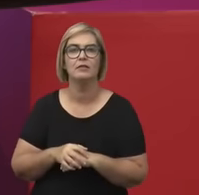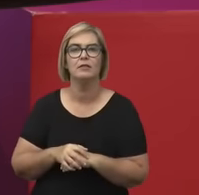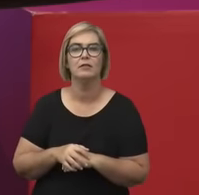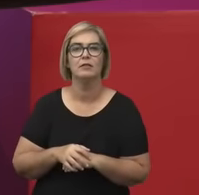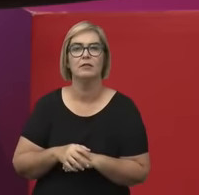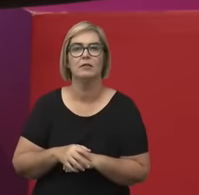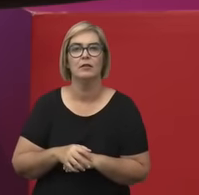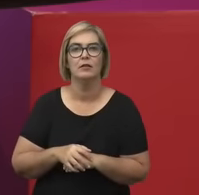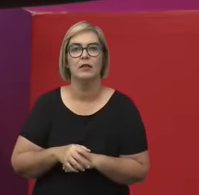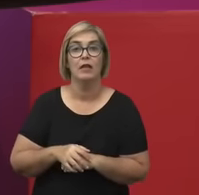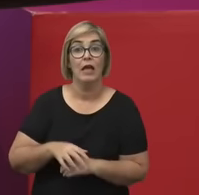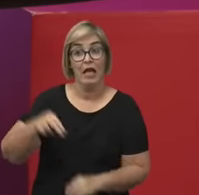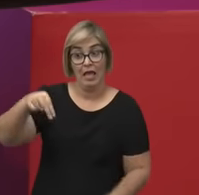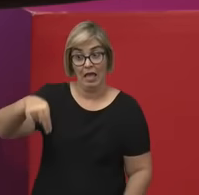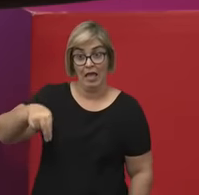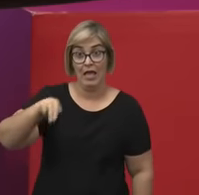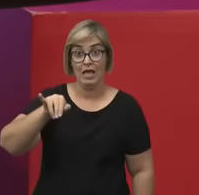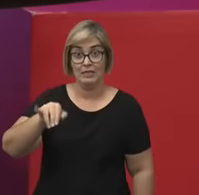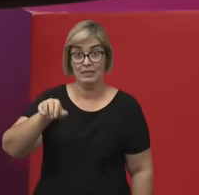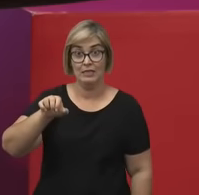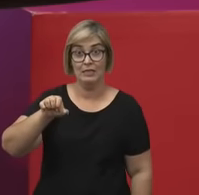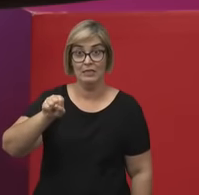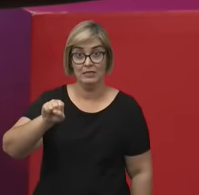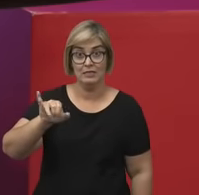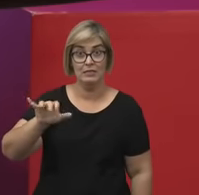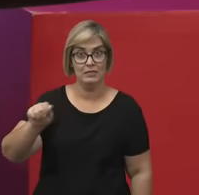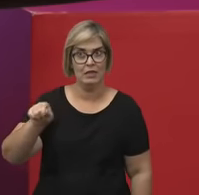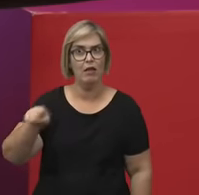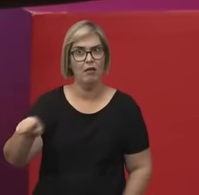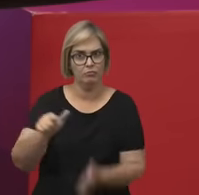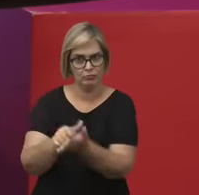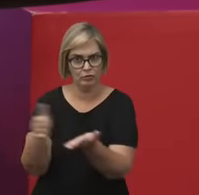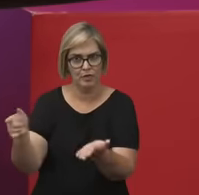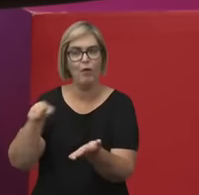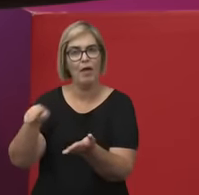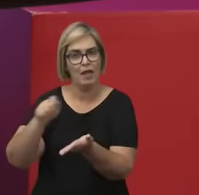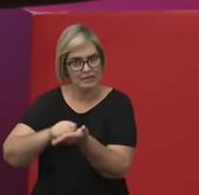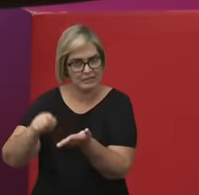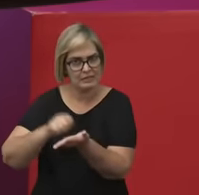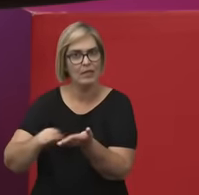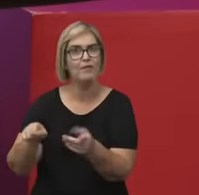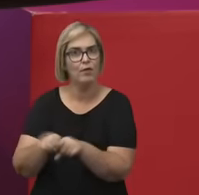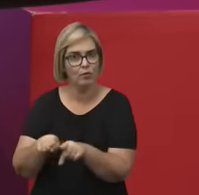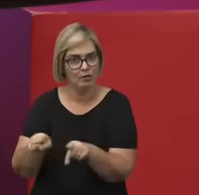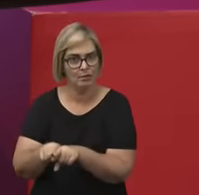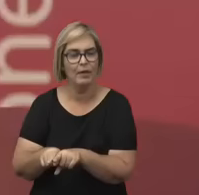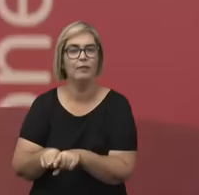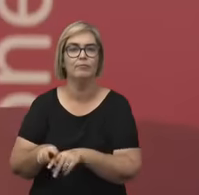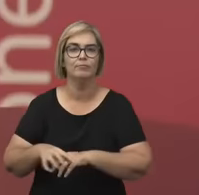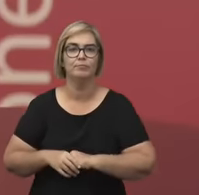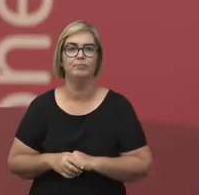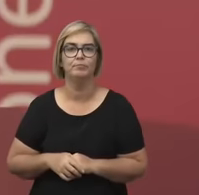Anísia Floresta publicou nesse jornal e num outro jornal chamado Jornal das Senhoras. Tinha diversos jornais.